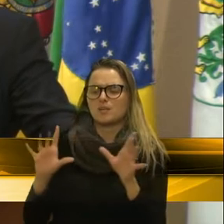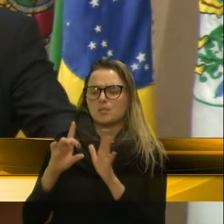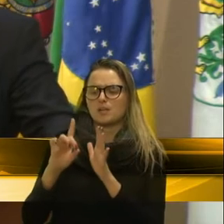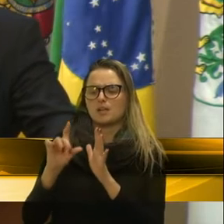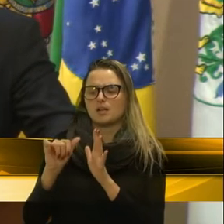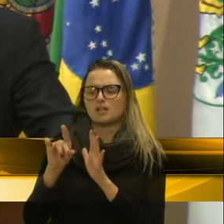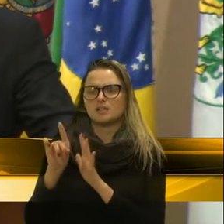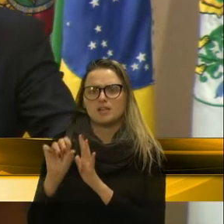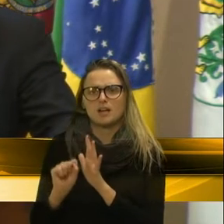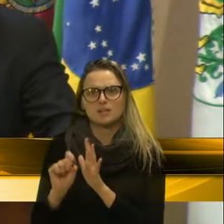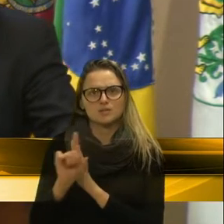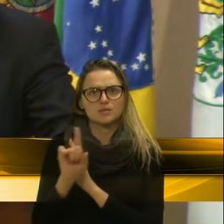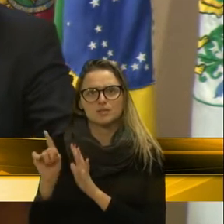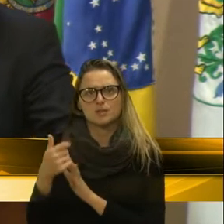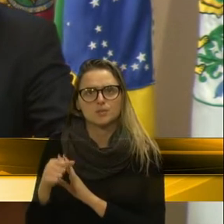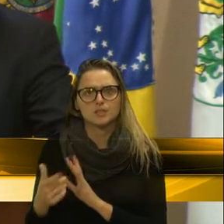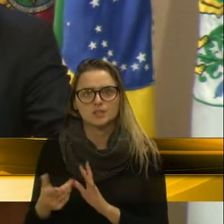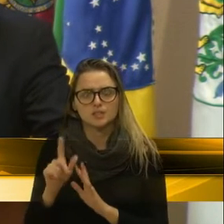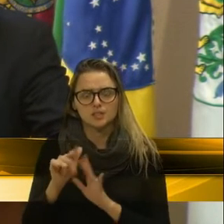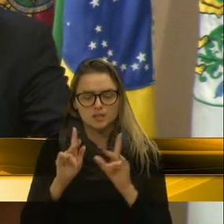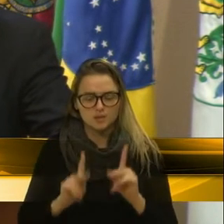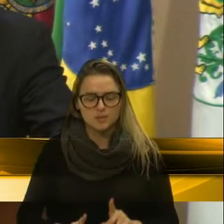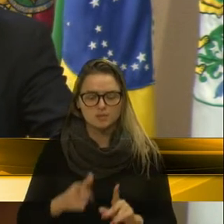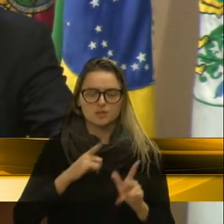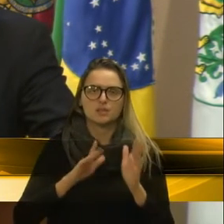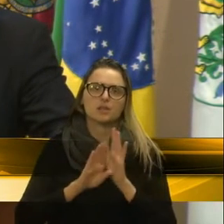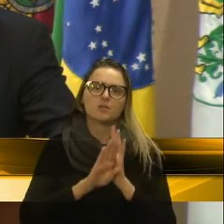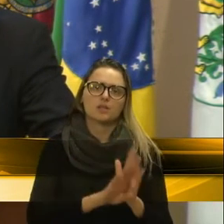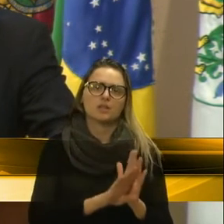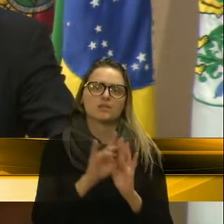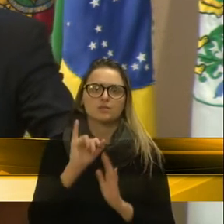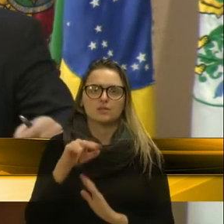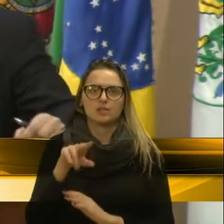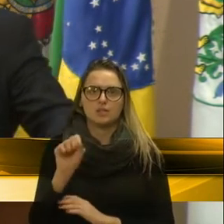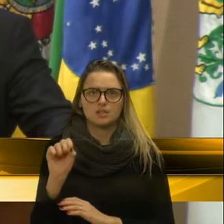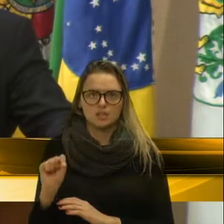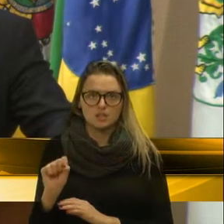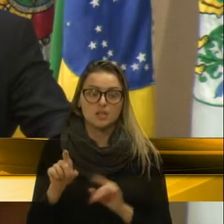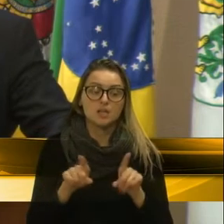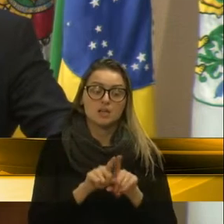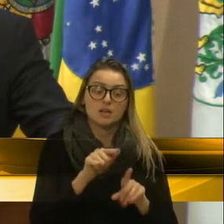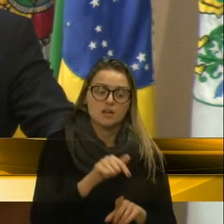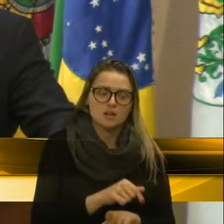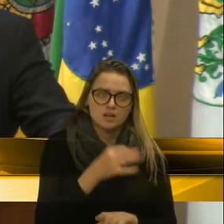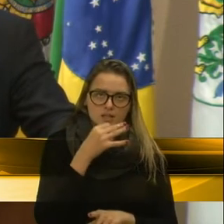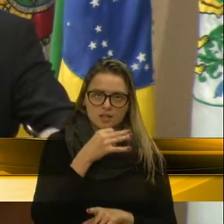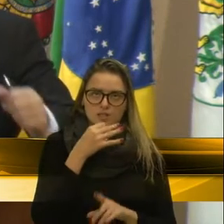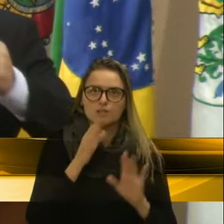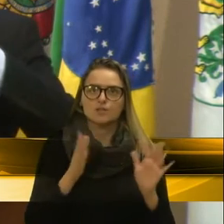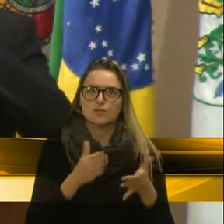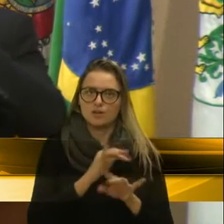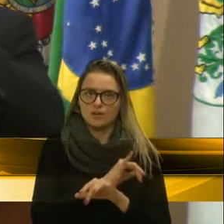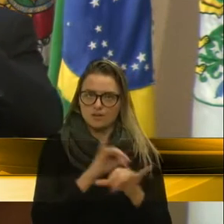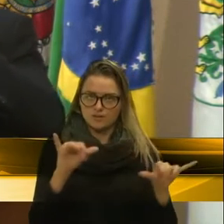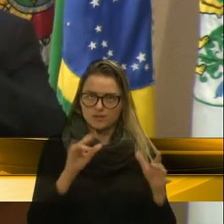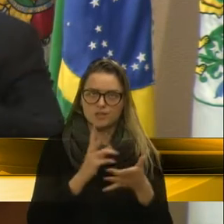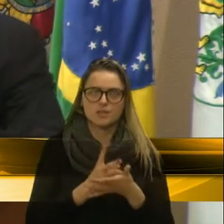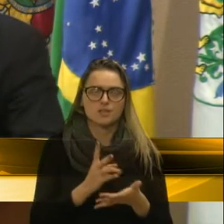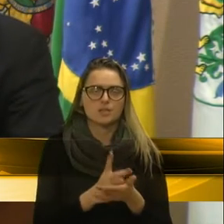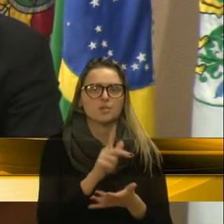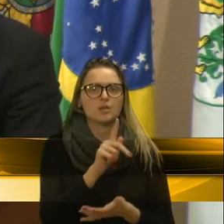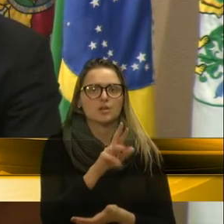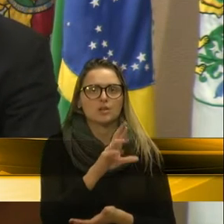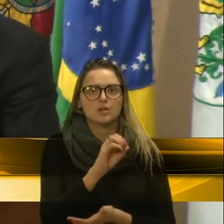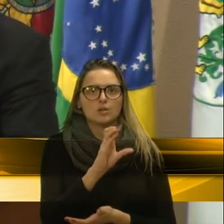não deveria abrir, que são casos das pessoas que têm o benefício do INSS. Inclusive, aqui em Caxias do Sul, já dito várias vezes pelo PROCON,